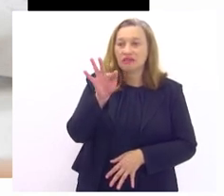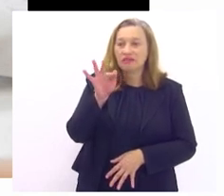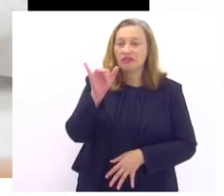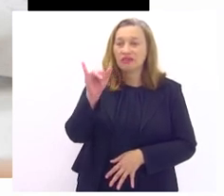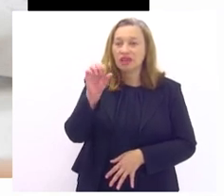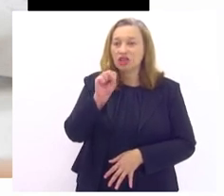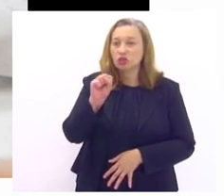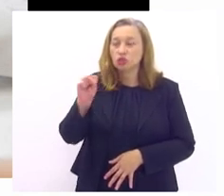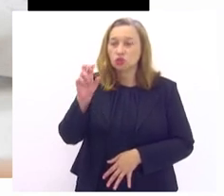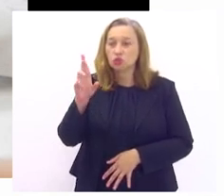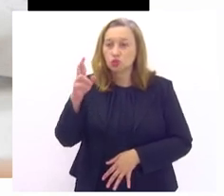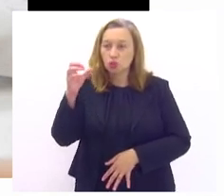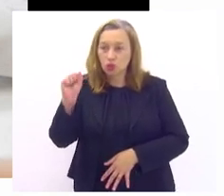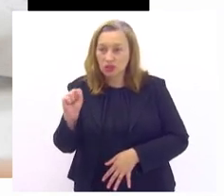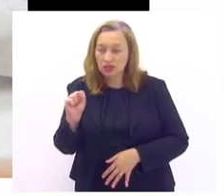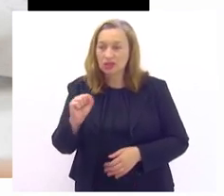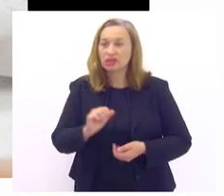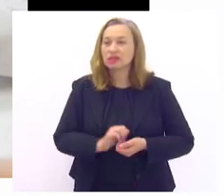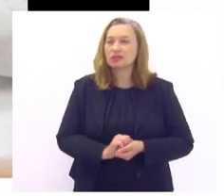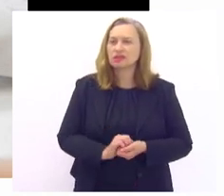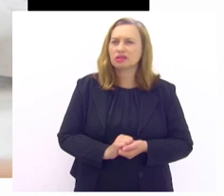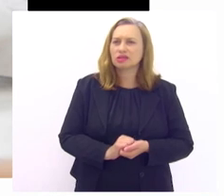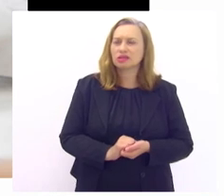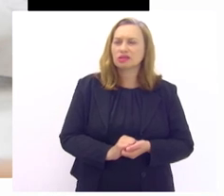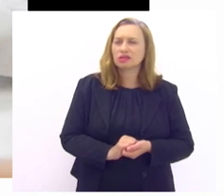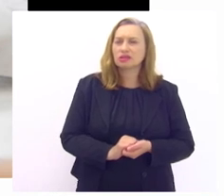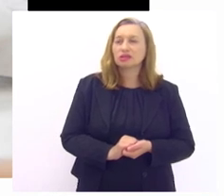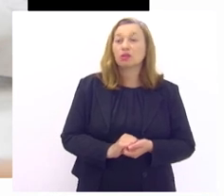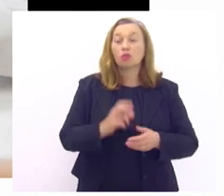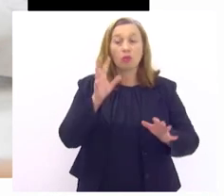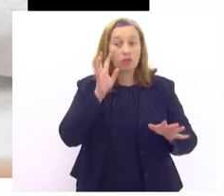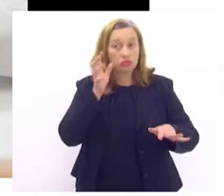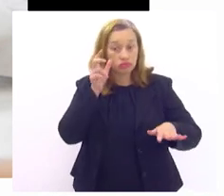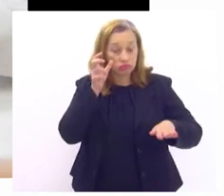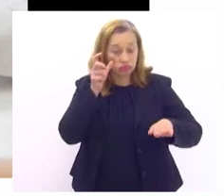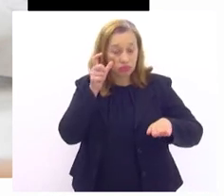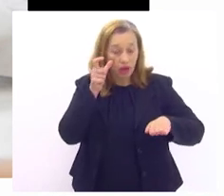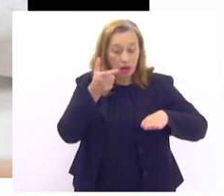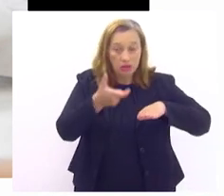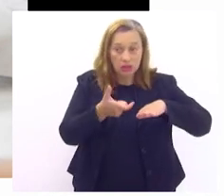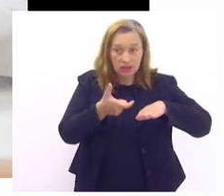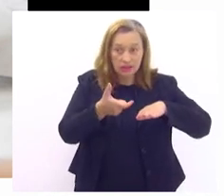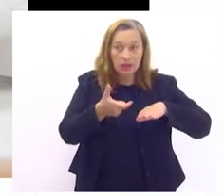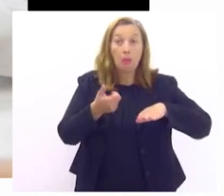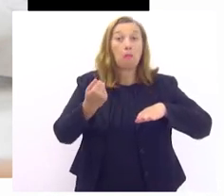ressecados e com fissuras que merecem a atenção né desse